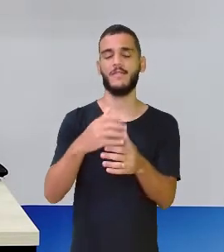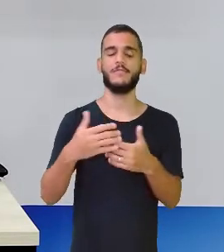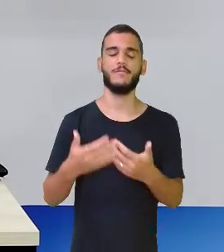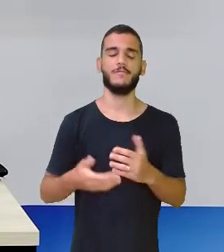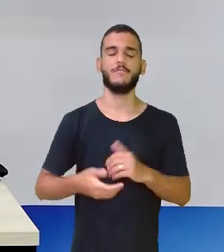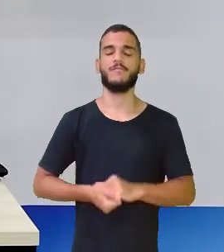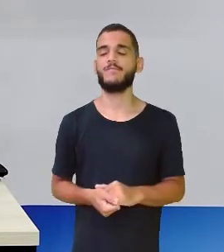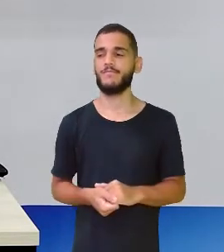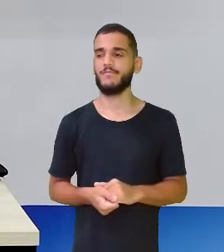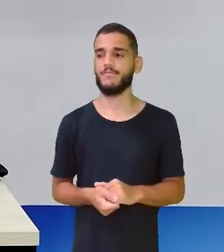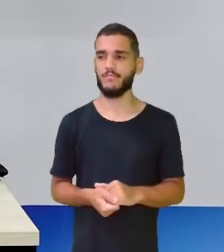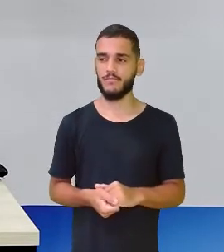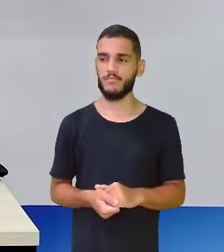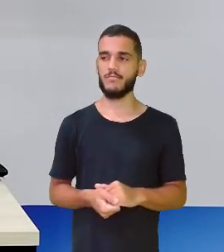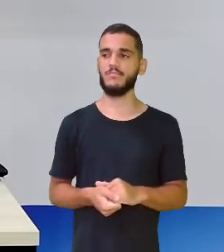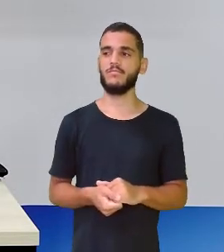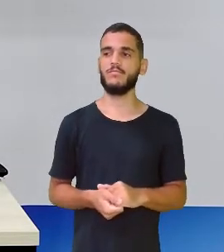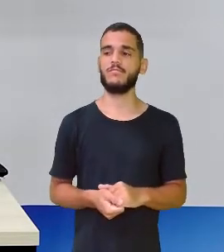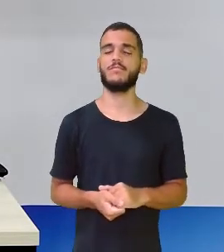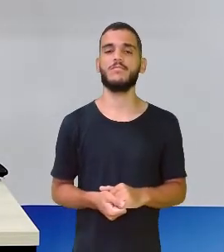Seis. Oito.